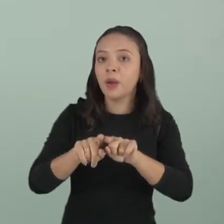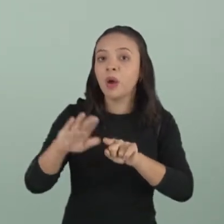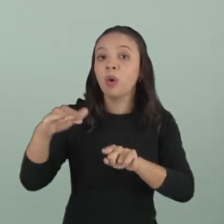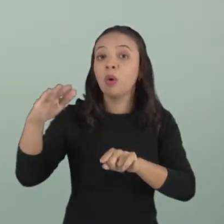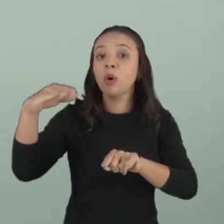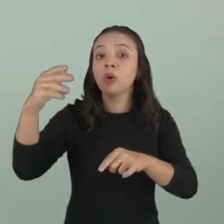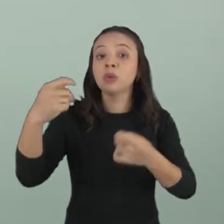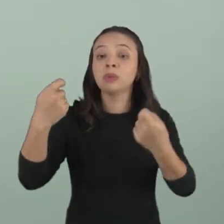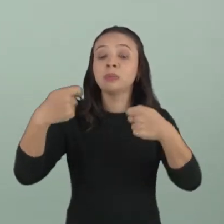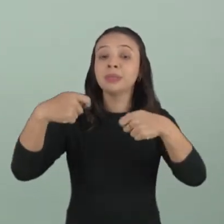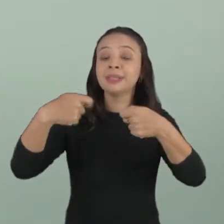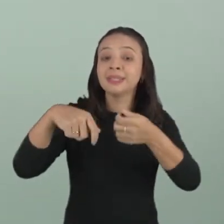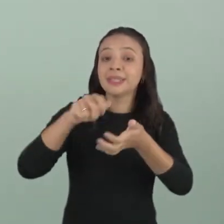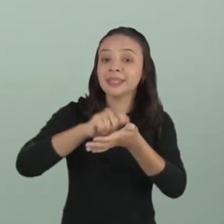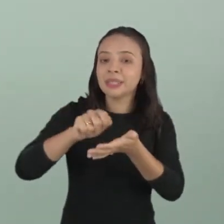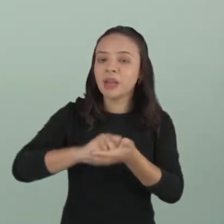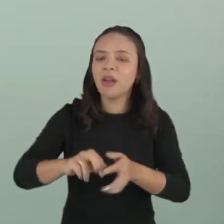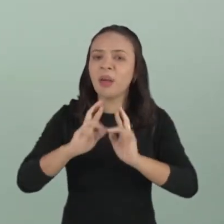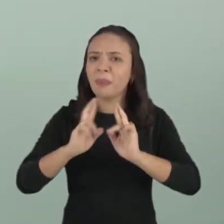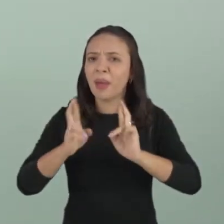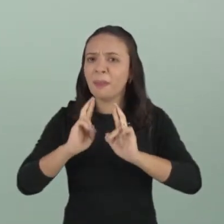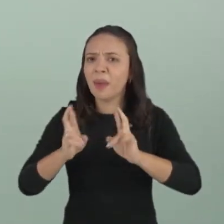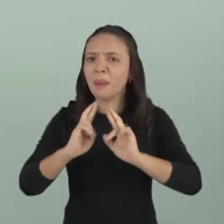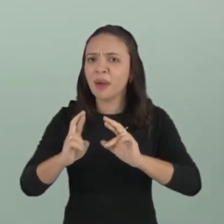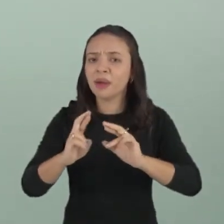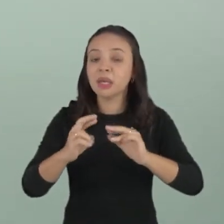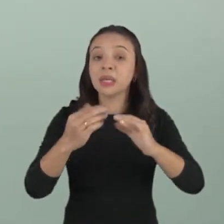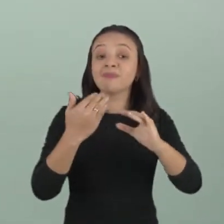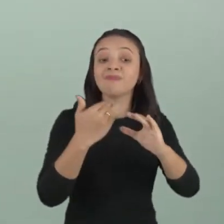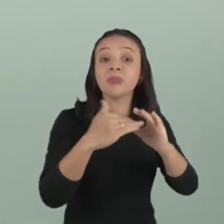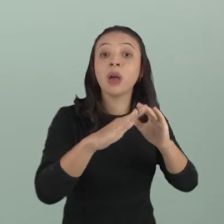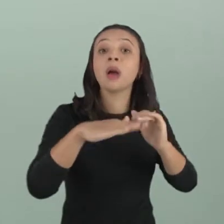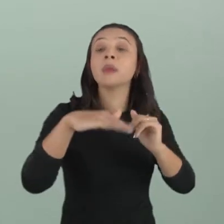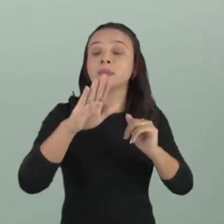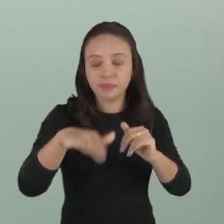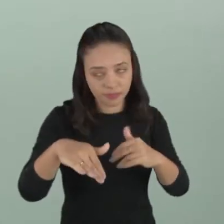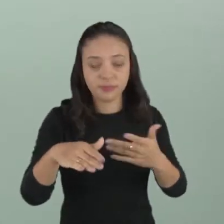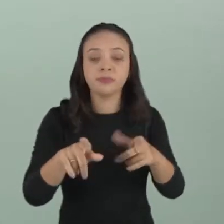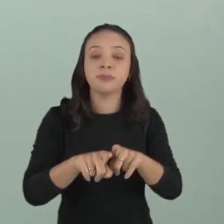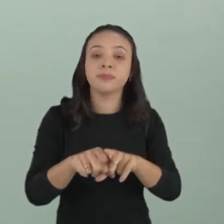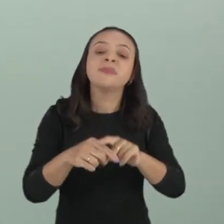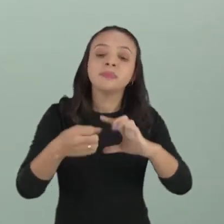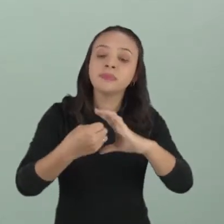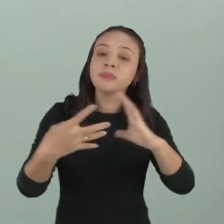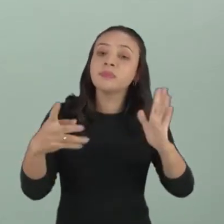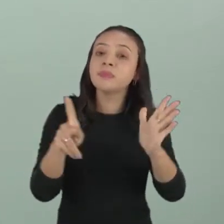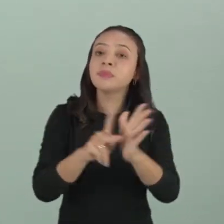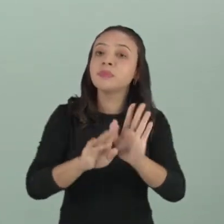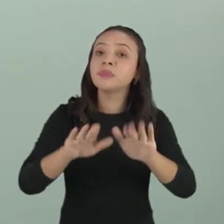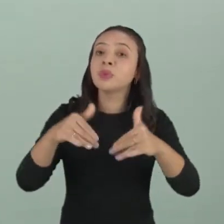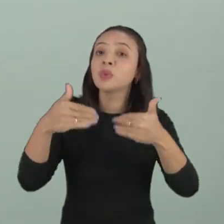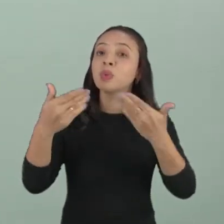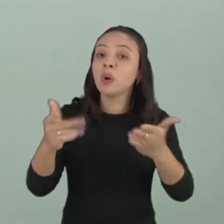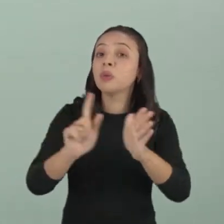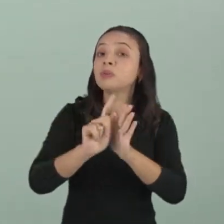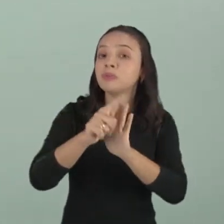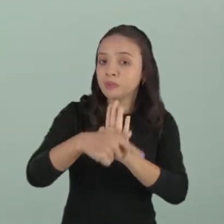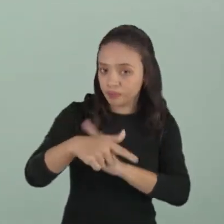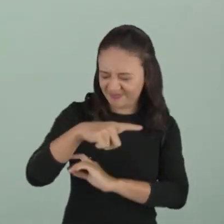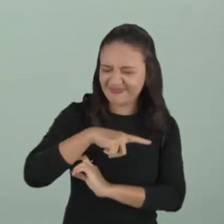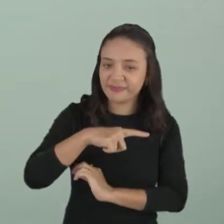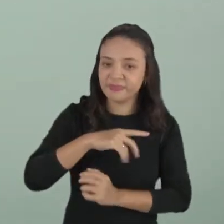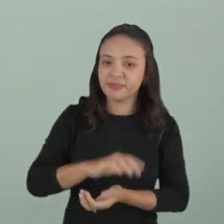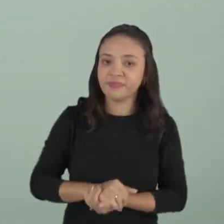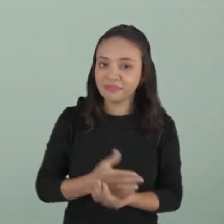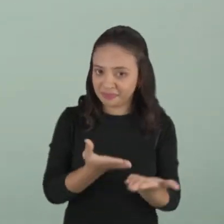escrevemos uma carta de reclamação, para que escrevemos, que características esse gênero textual